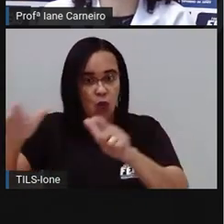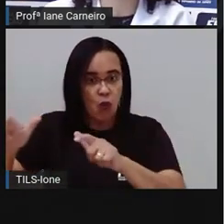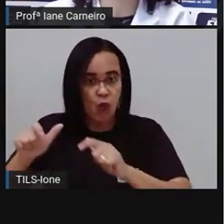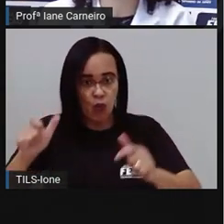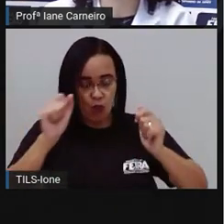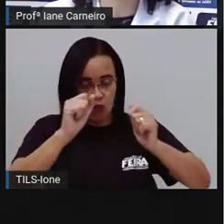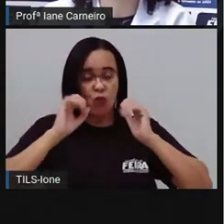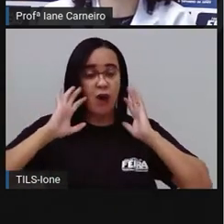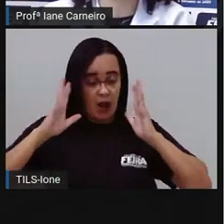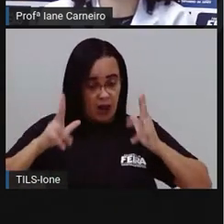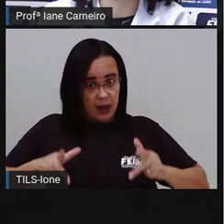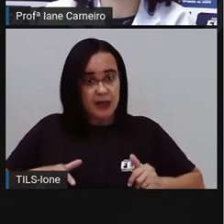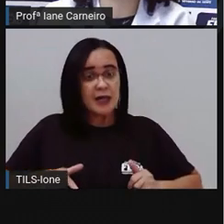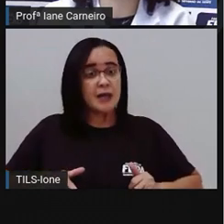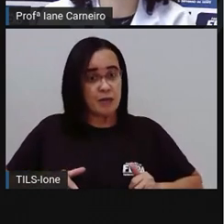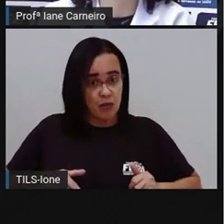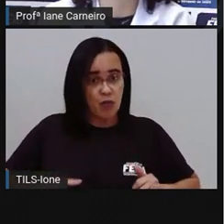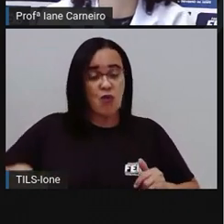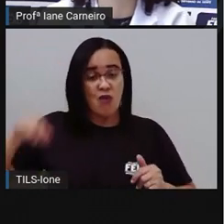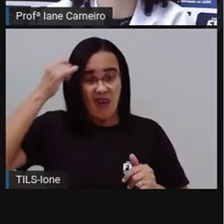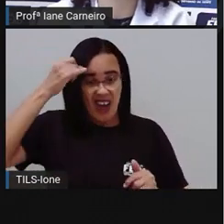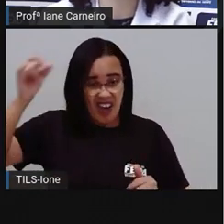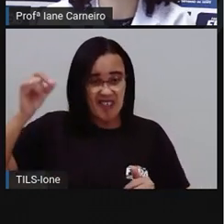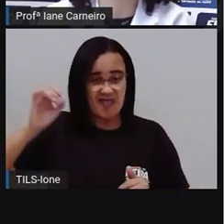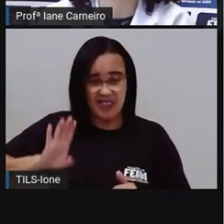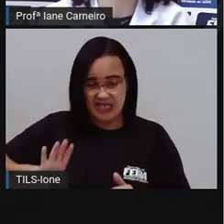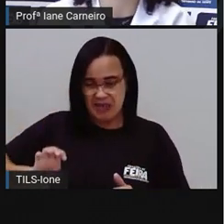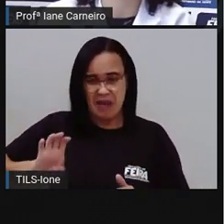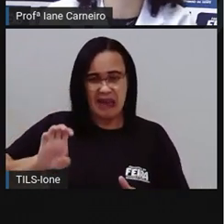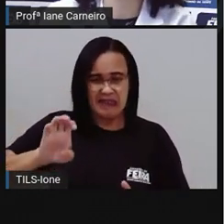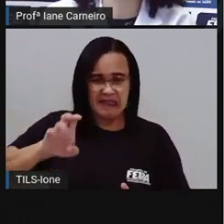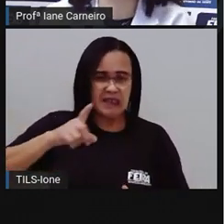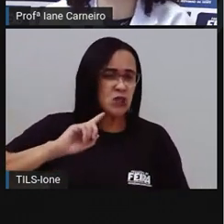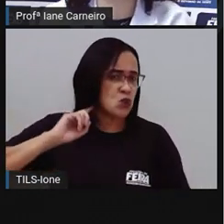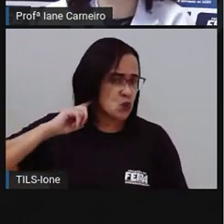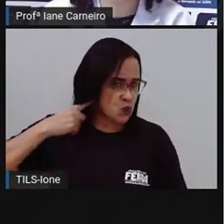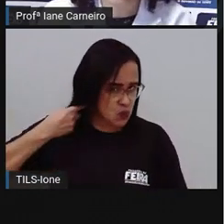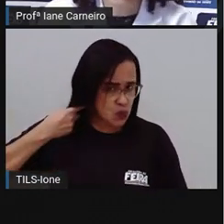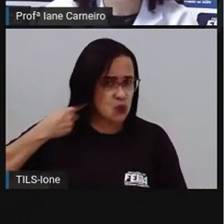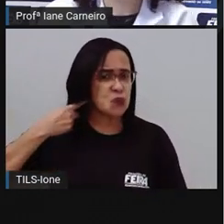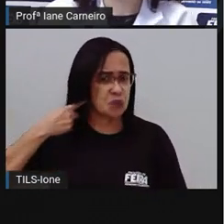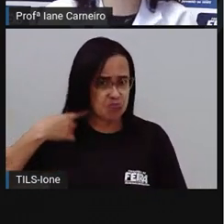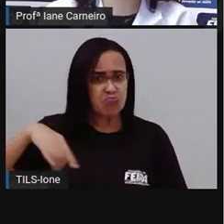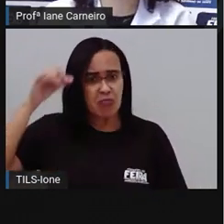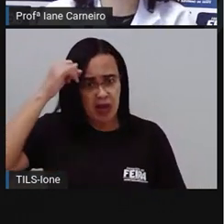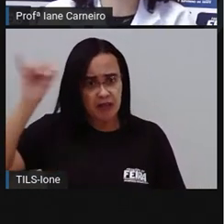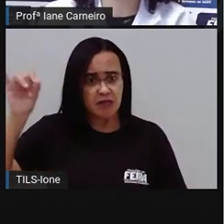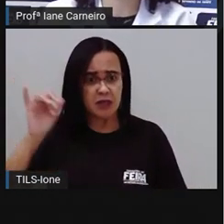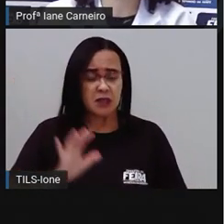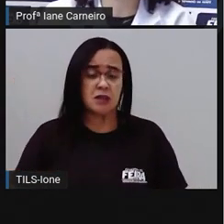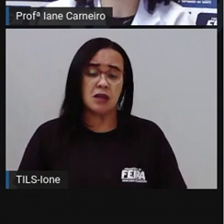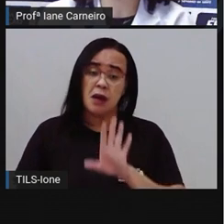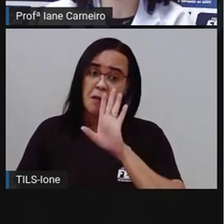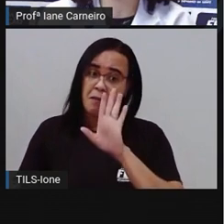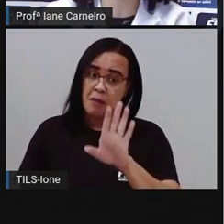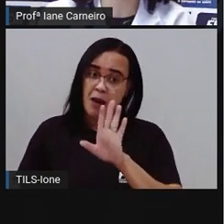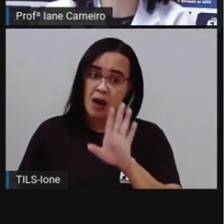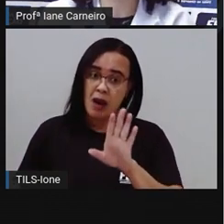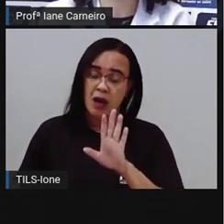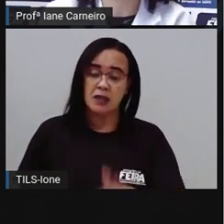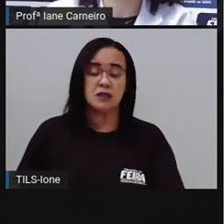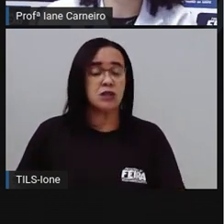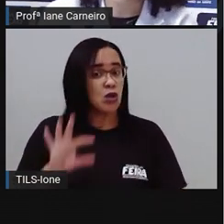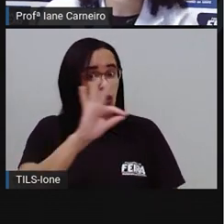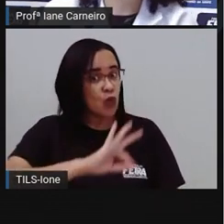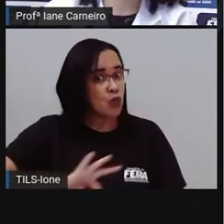Eles matam a maioria das bactérias que tem no ambiente. Mas é muito perigoso, né? Assim como, ó gente, o sabão em pó. Todos